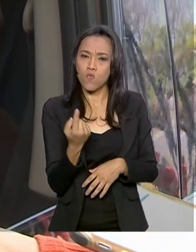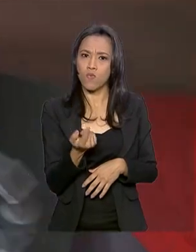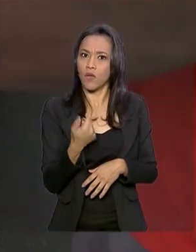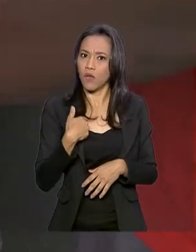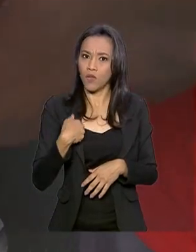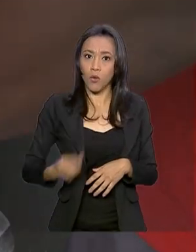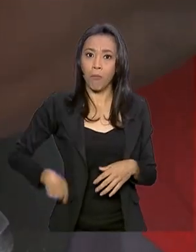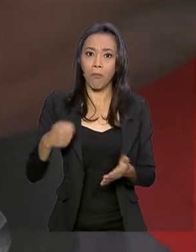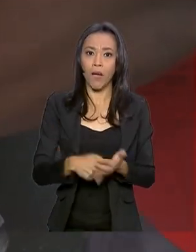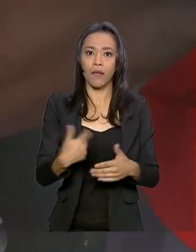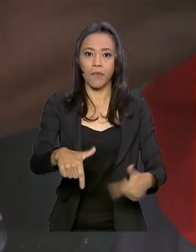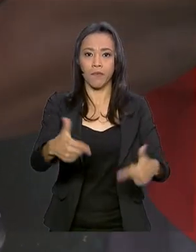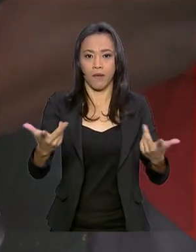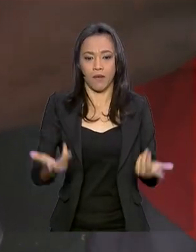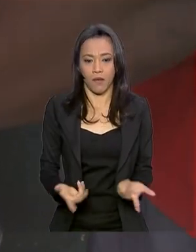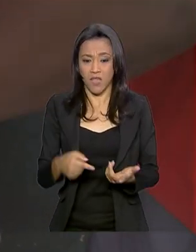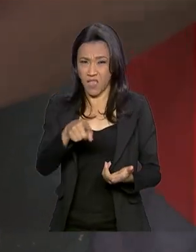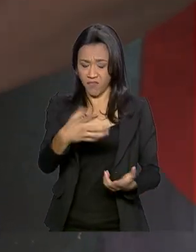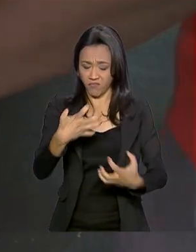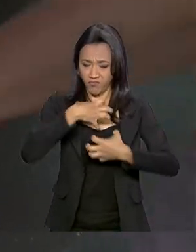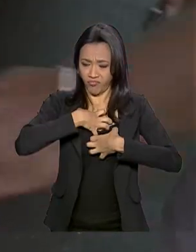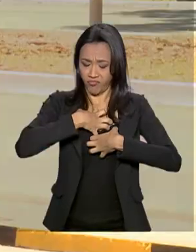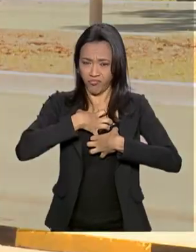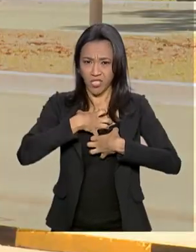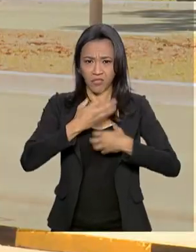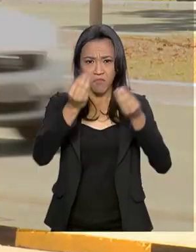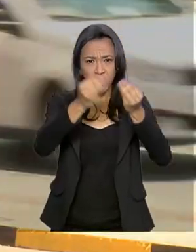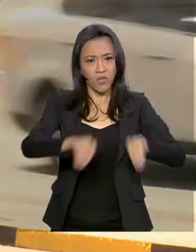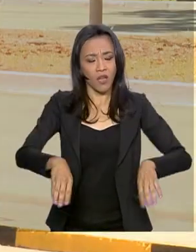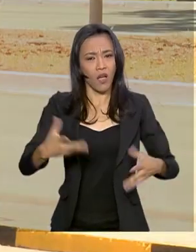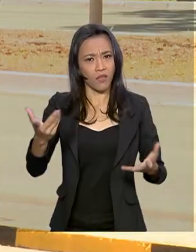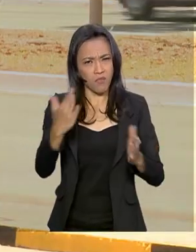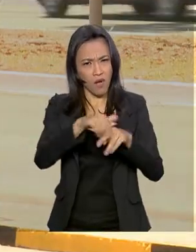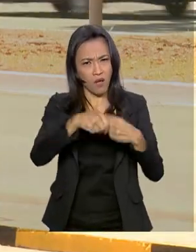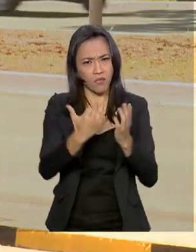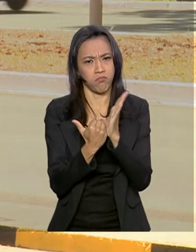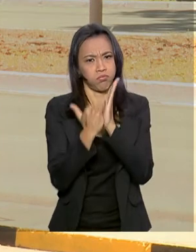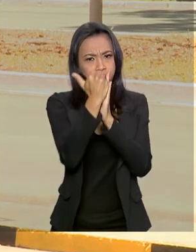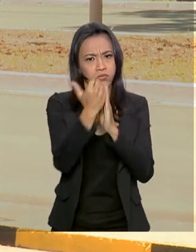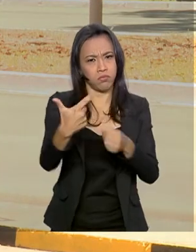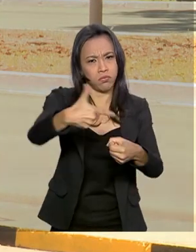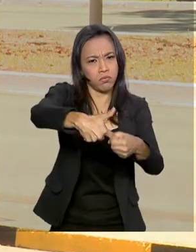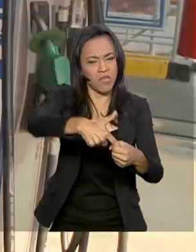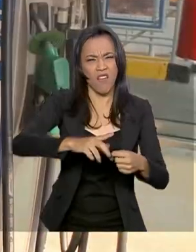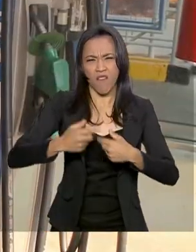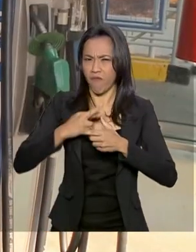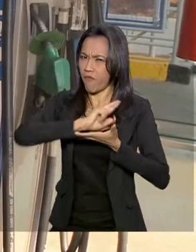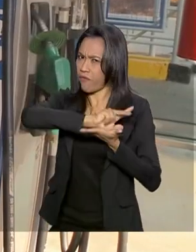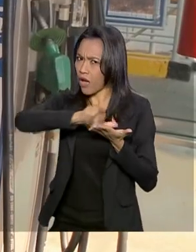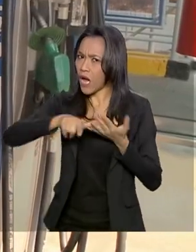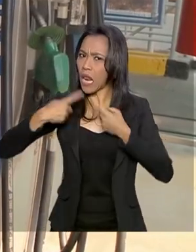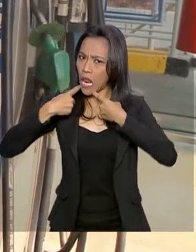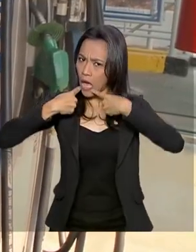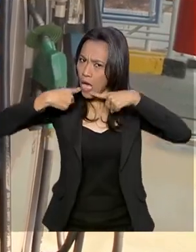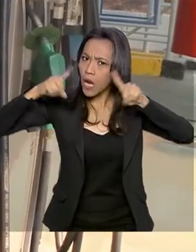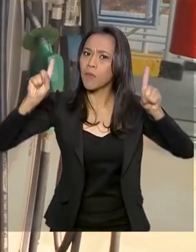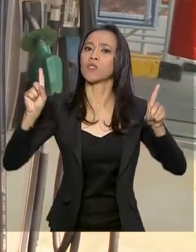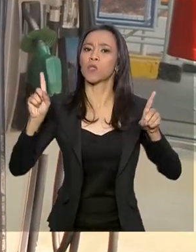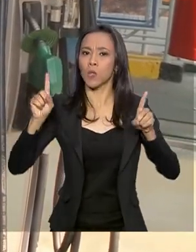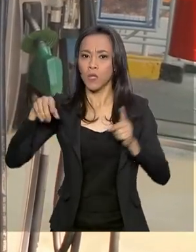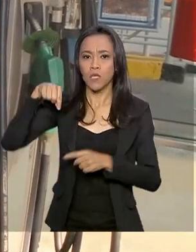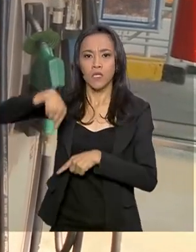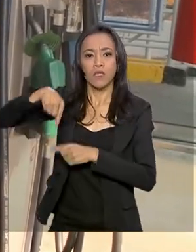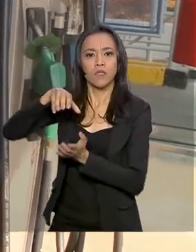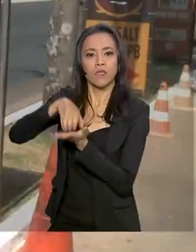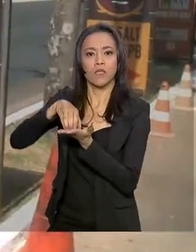trabalhar. E não foi só o Almir que se sentiu prejudicado com o reajuste. Após várias denúncias, a Agência Nacional do Petróleo,